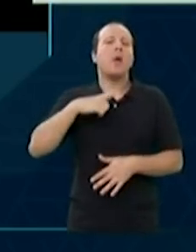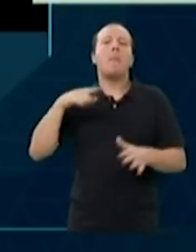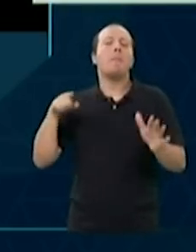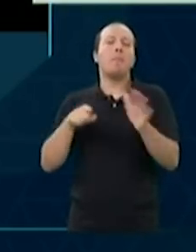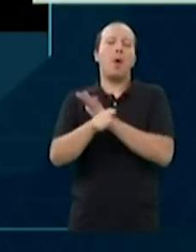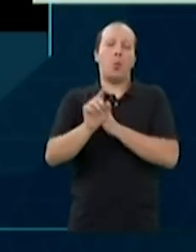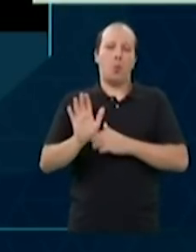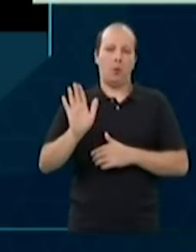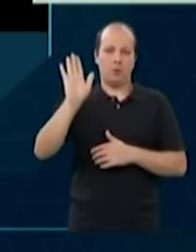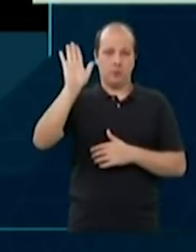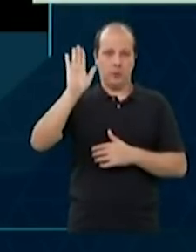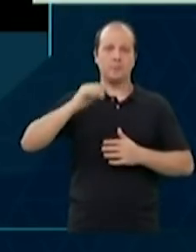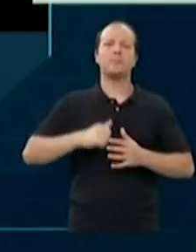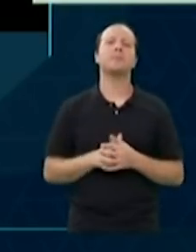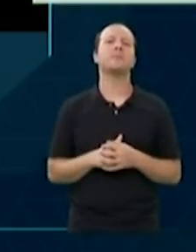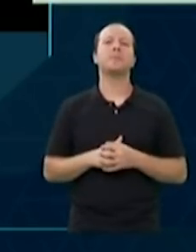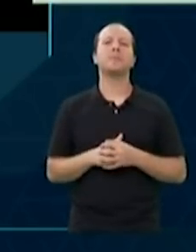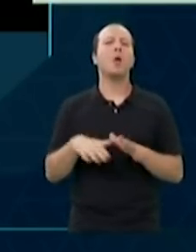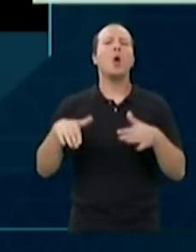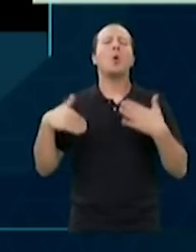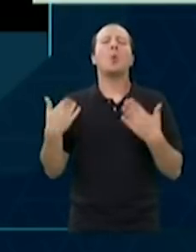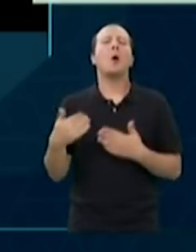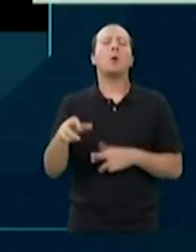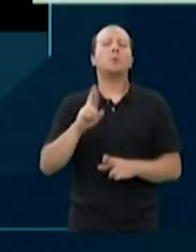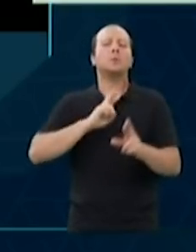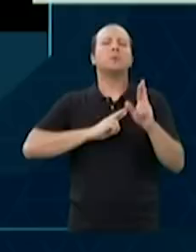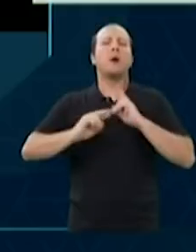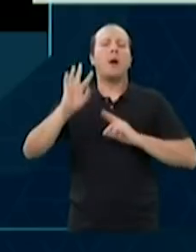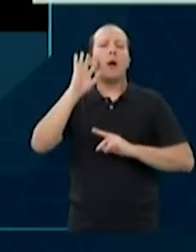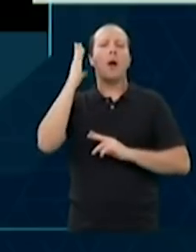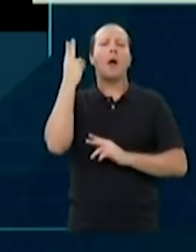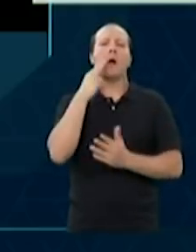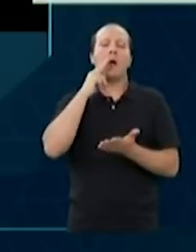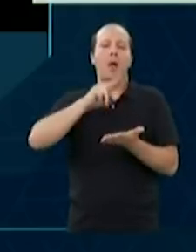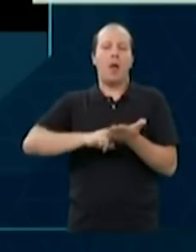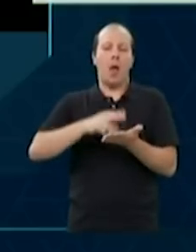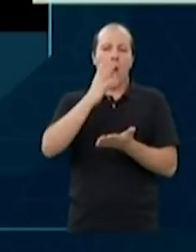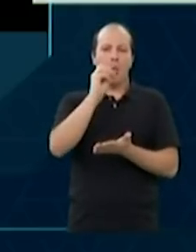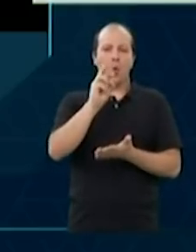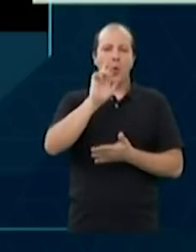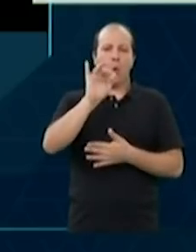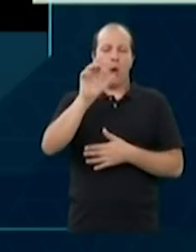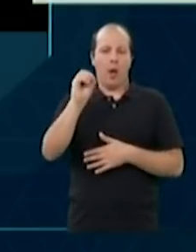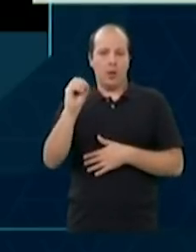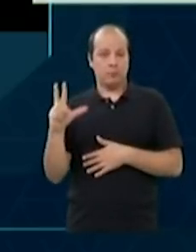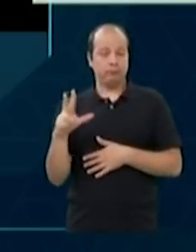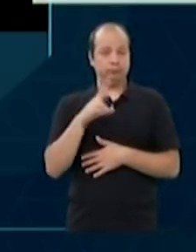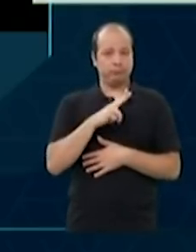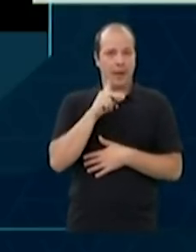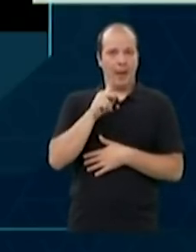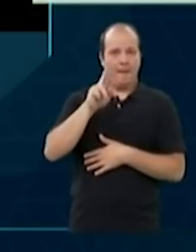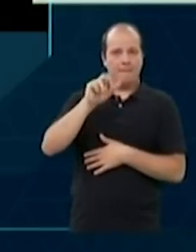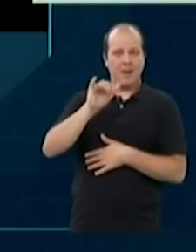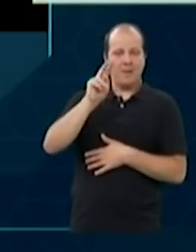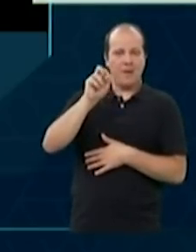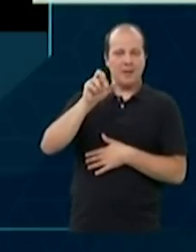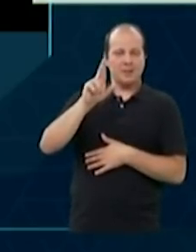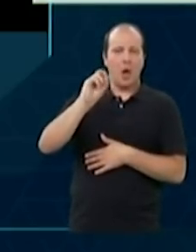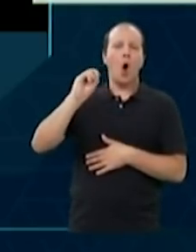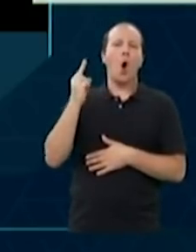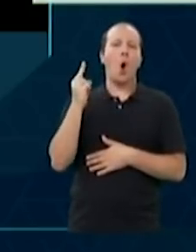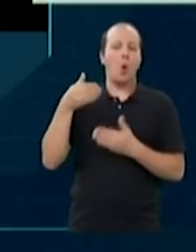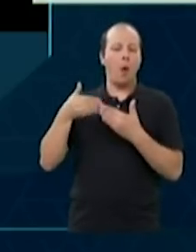candidatos, qual a solução para os Correios? Privatizar ou abrir um mercado para